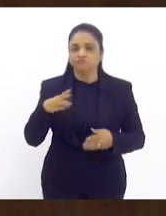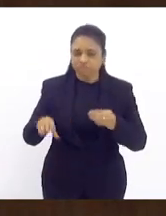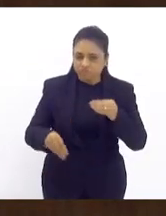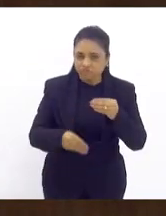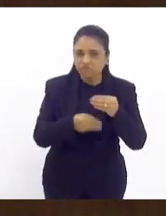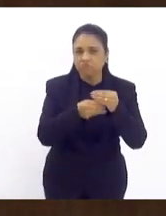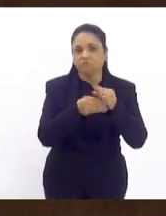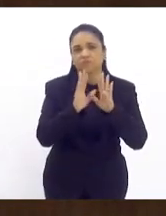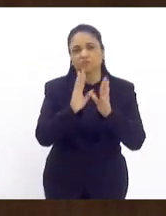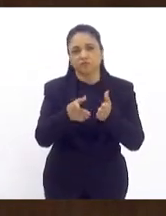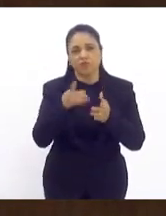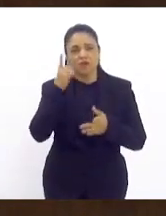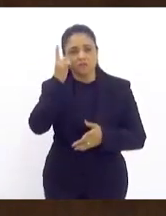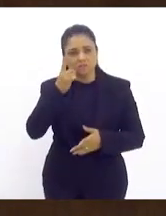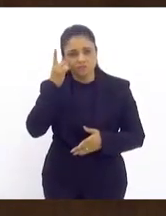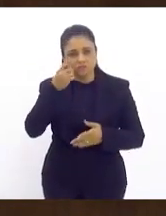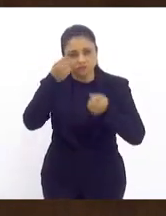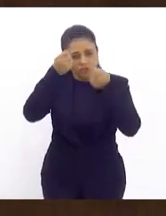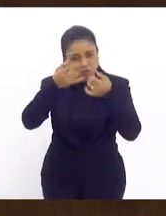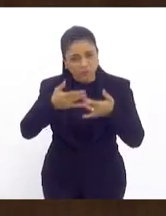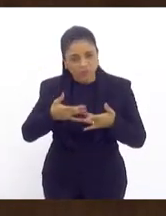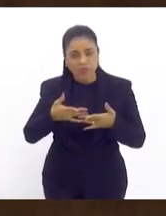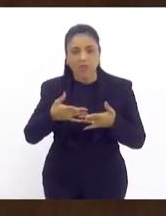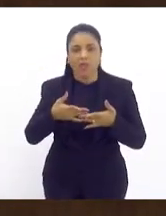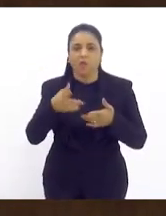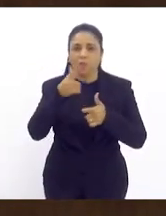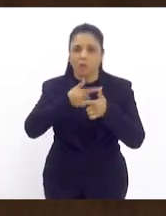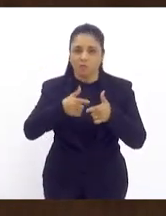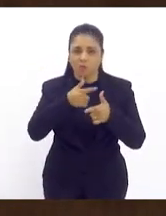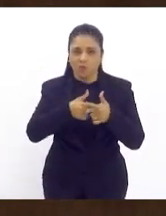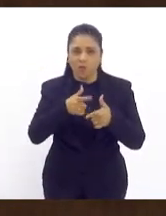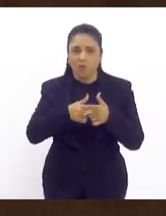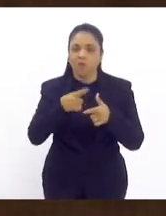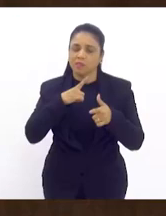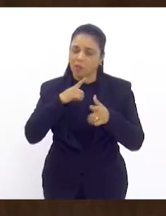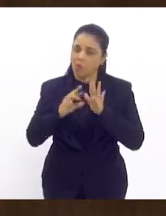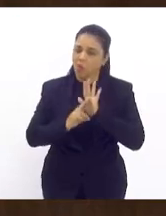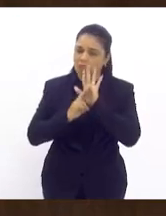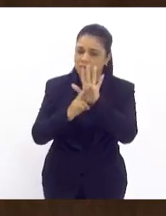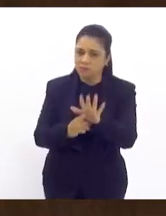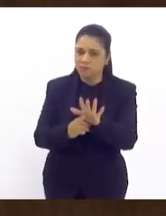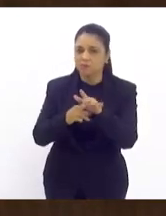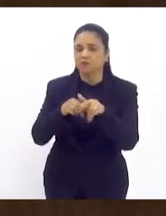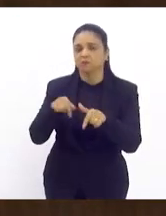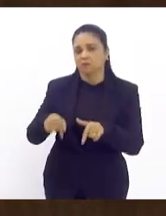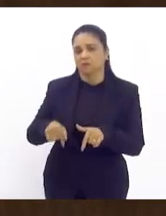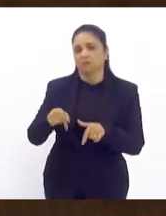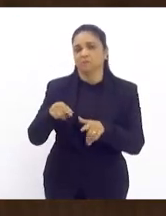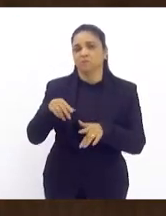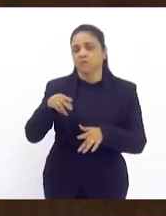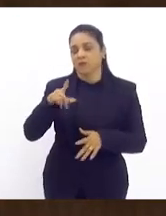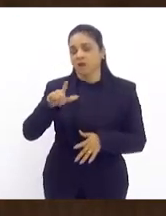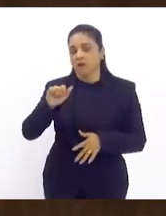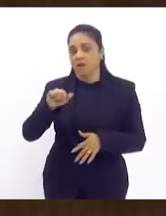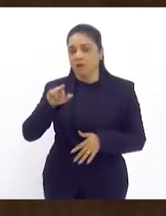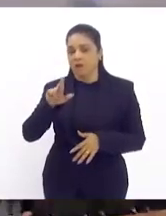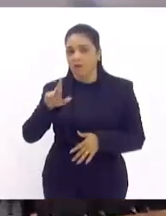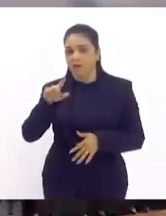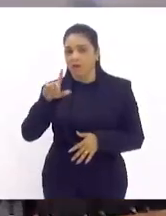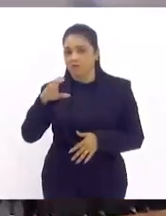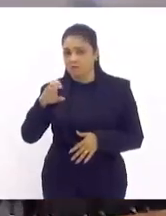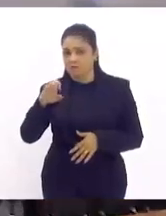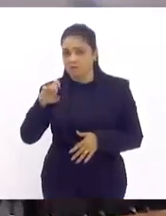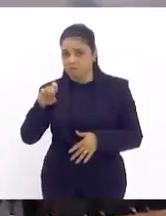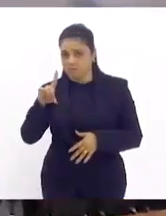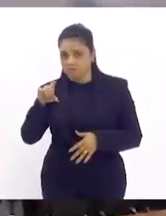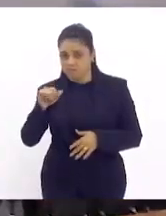expliquei a situação tem um representante aqui que está aqui embaixo no plenário comigo que é o Lacerda vários aqui em cima se